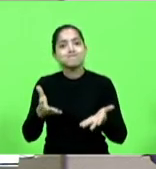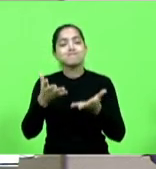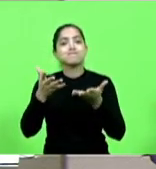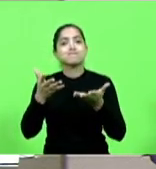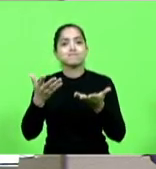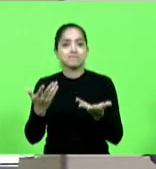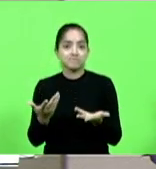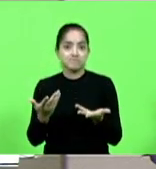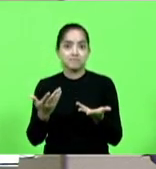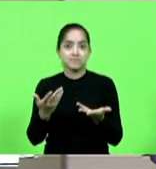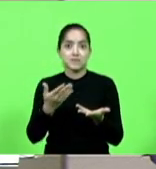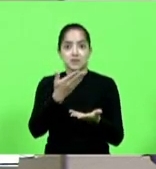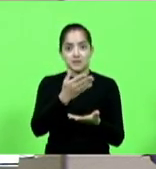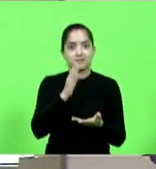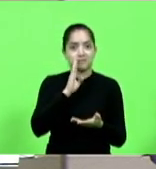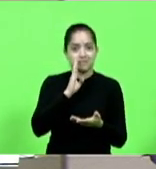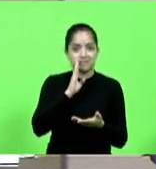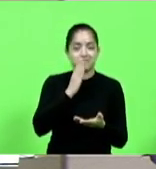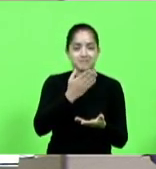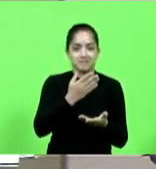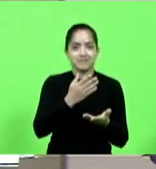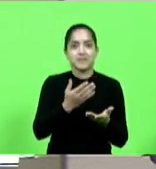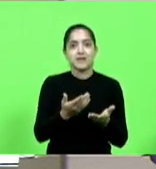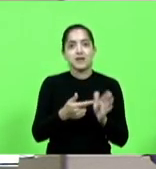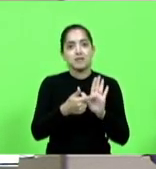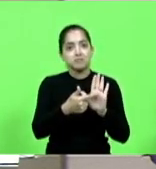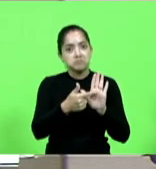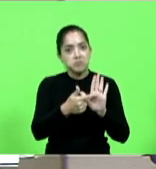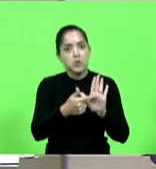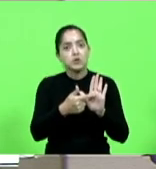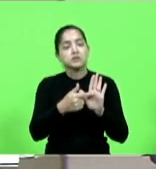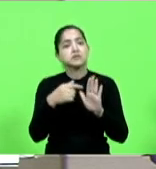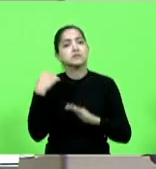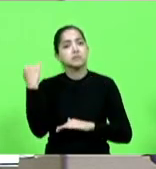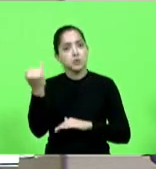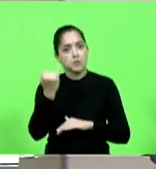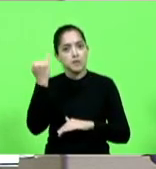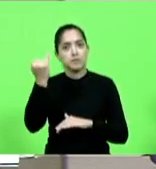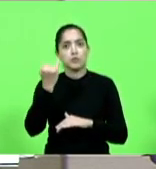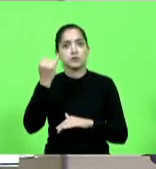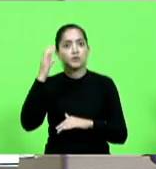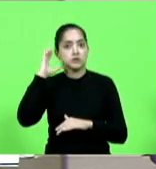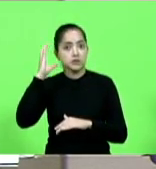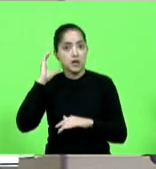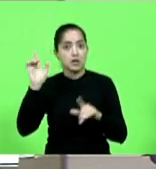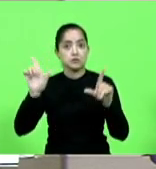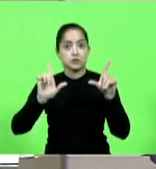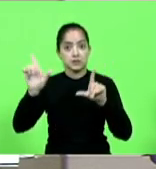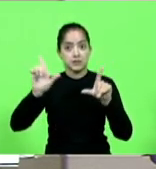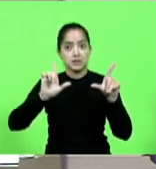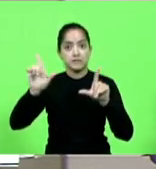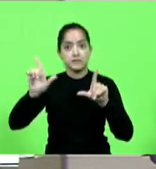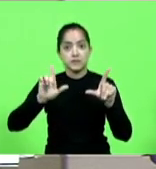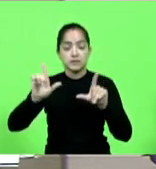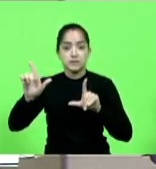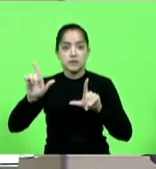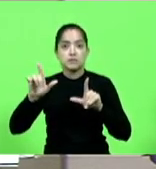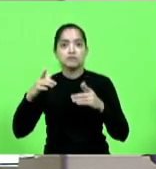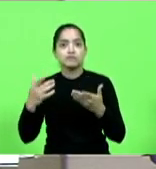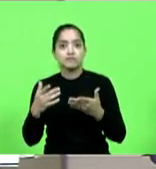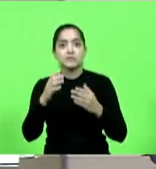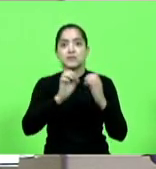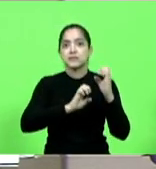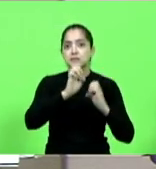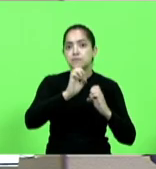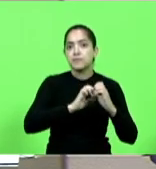se comenta porque o Berlanda já é um exemplo aqui da importância da rádio e da televisão na vida das nossas empresas da